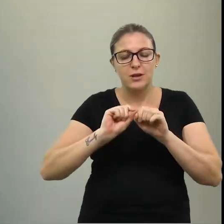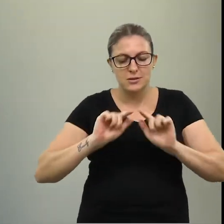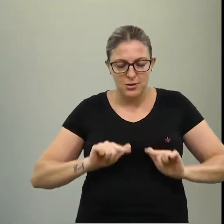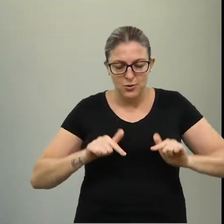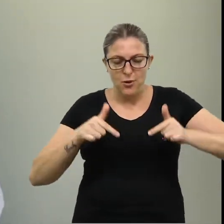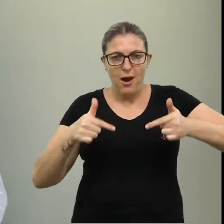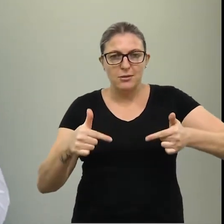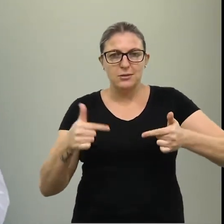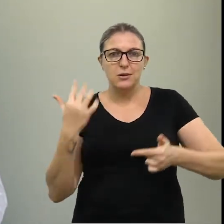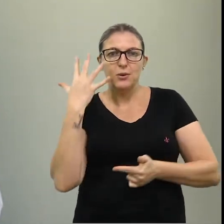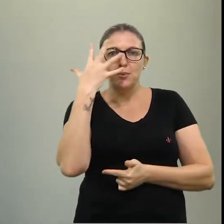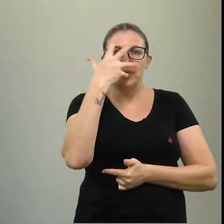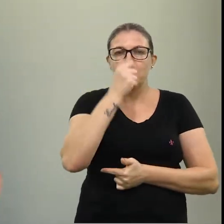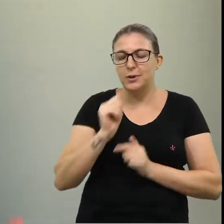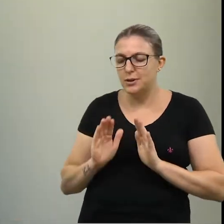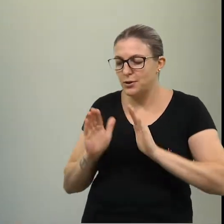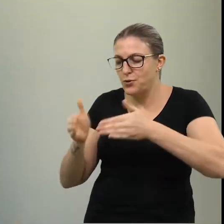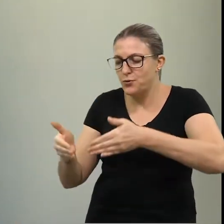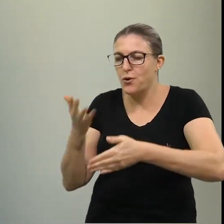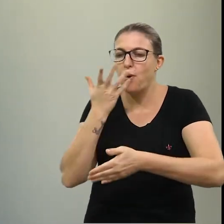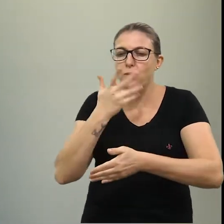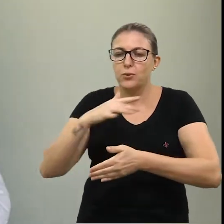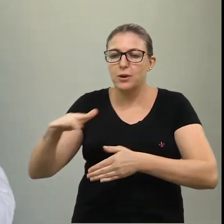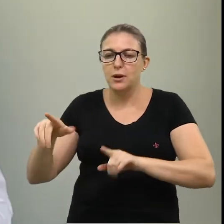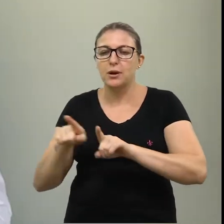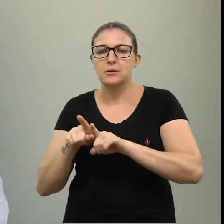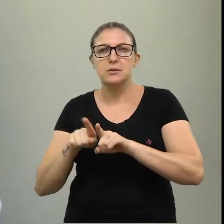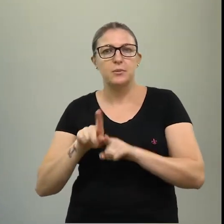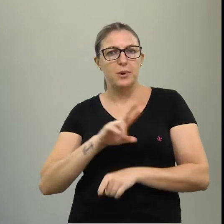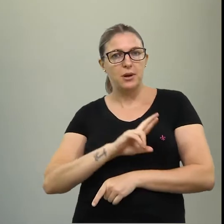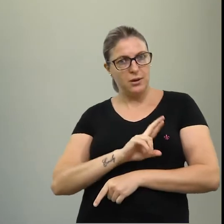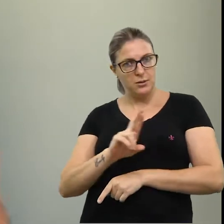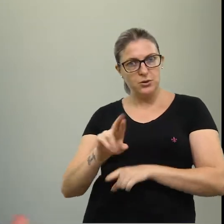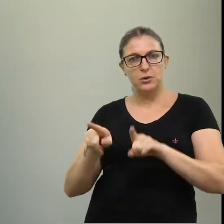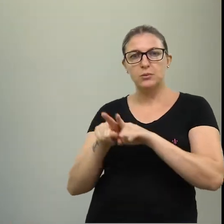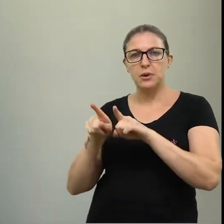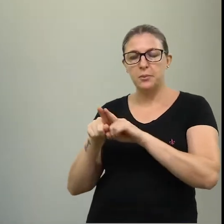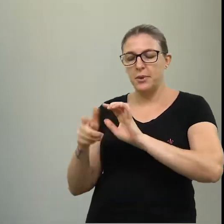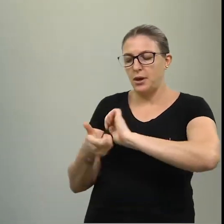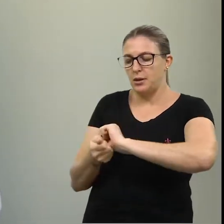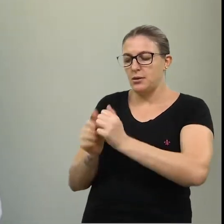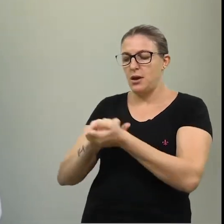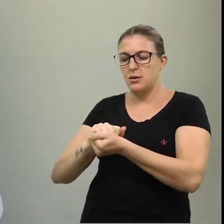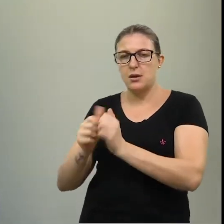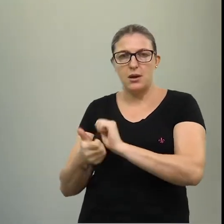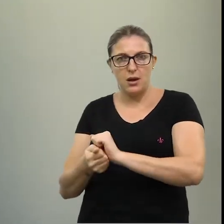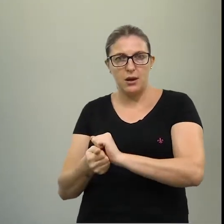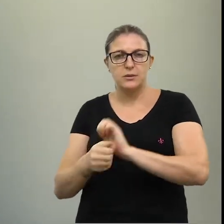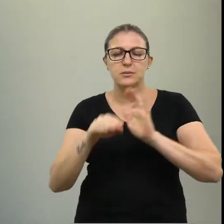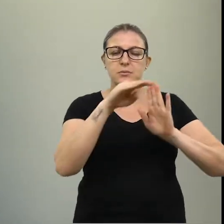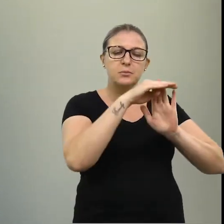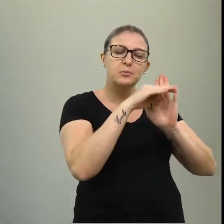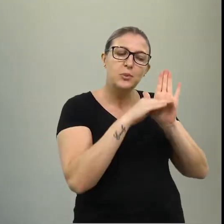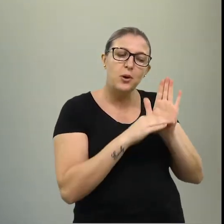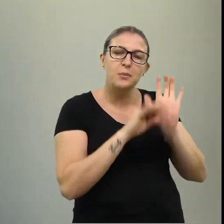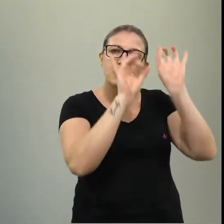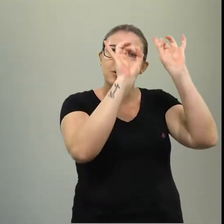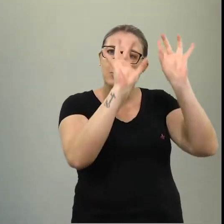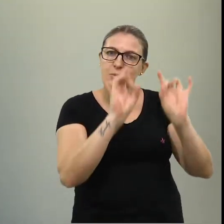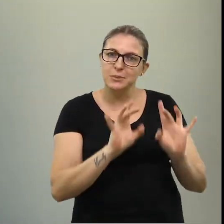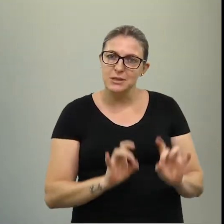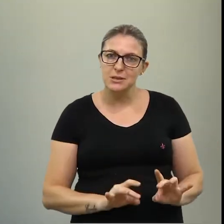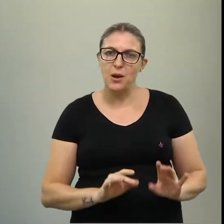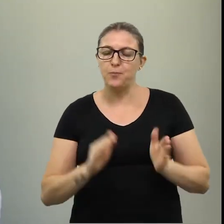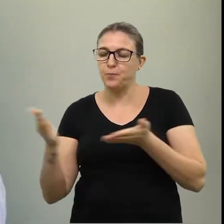ser muito bonita, focada para as crianças, para a religiosidade e também para as artes, né? Numa programação muito